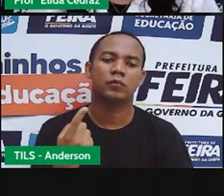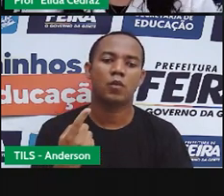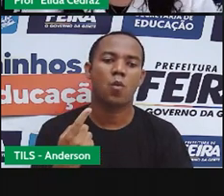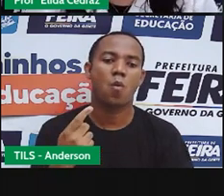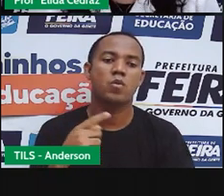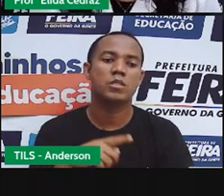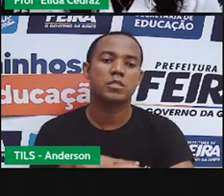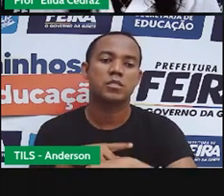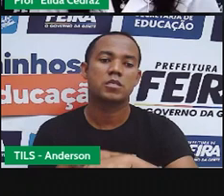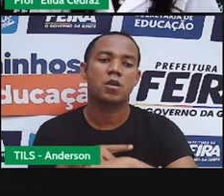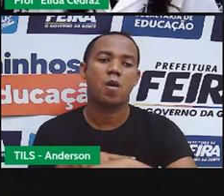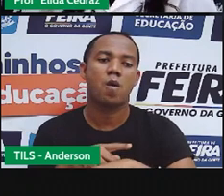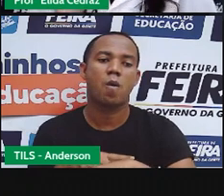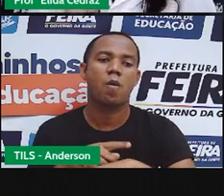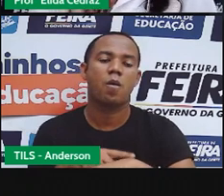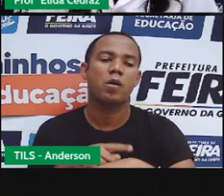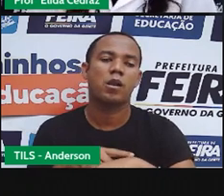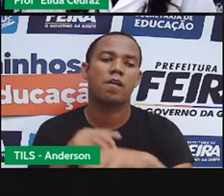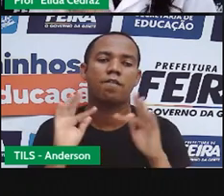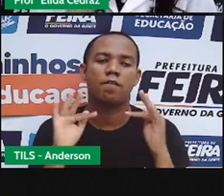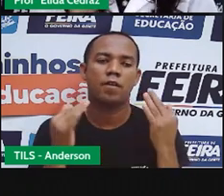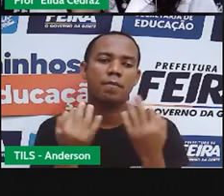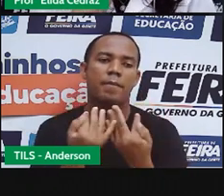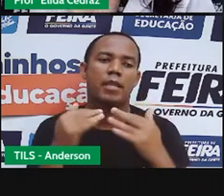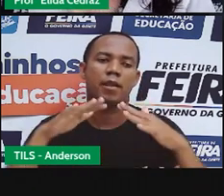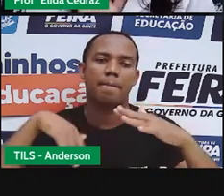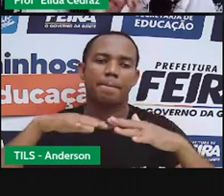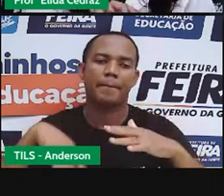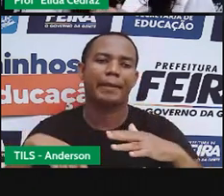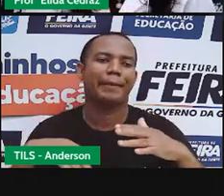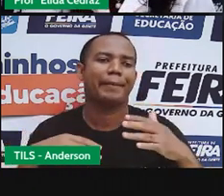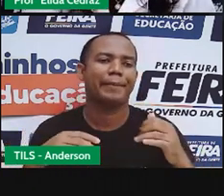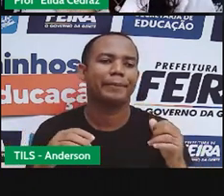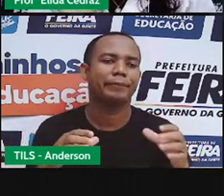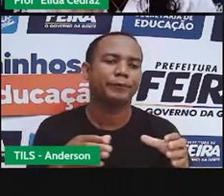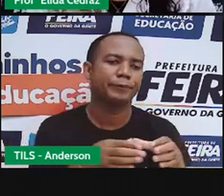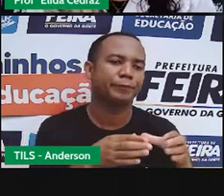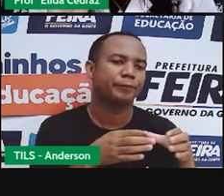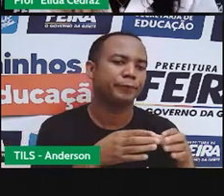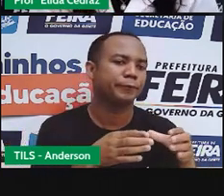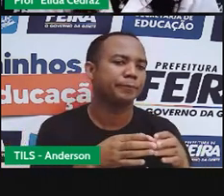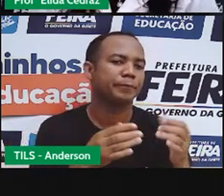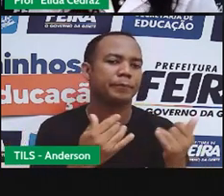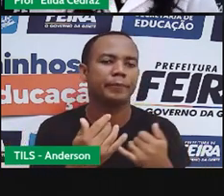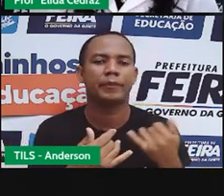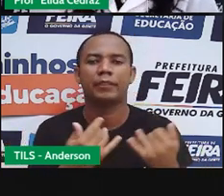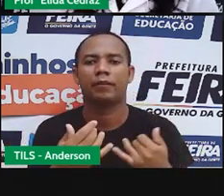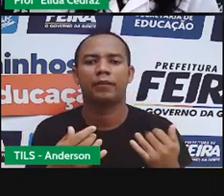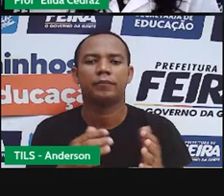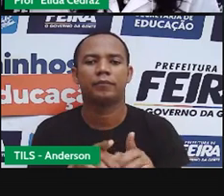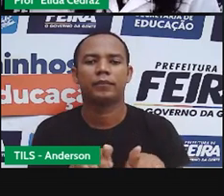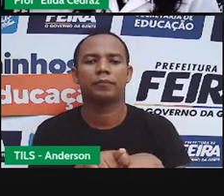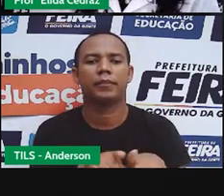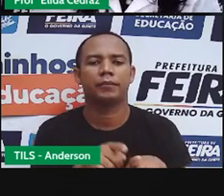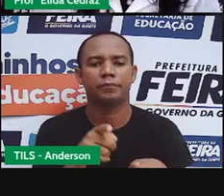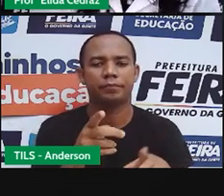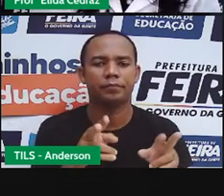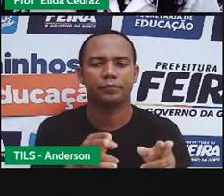onze horas ou abreviado onze com o H minúsculo.